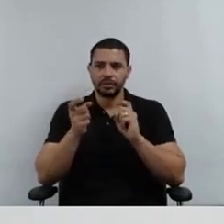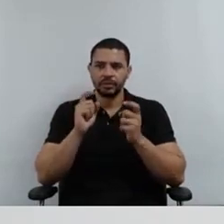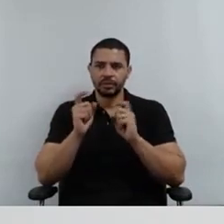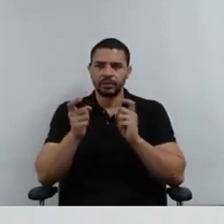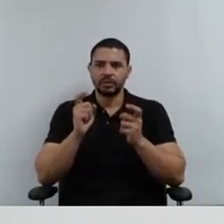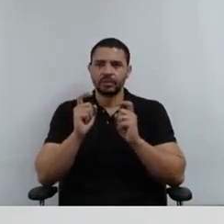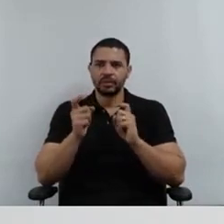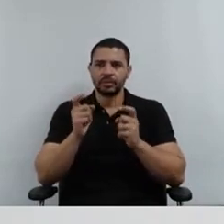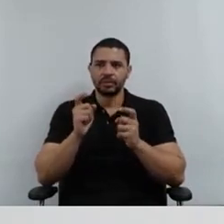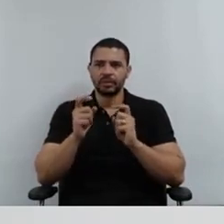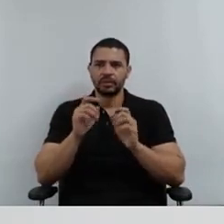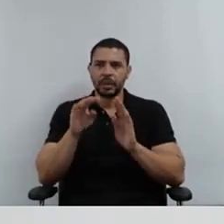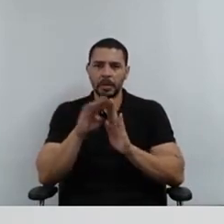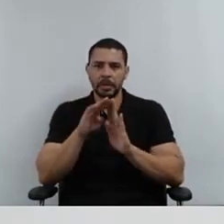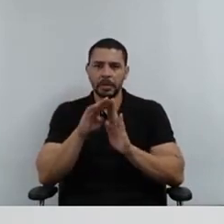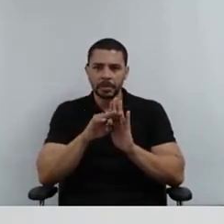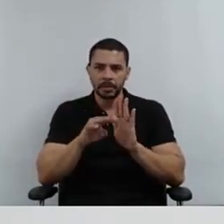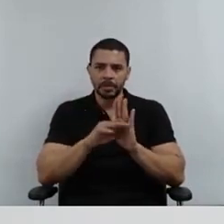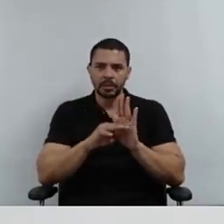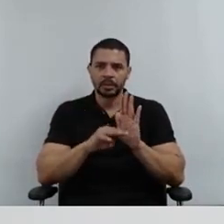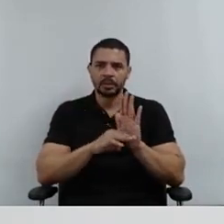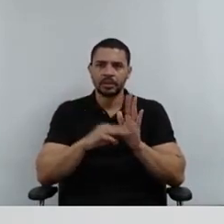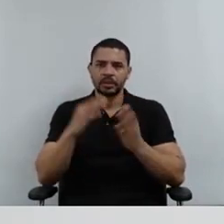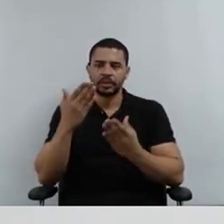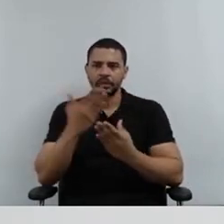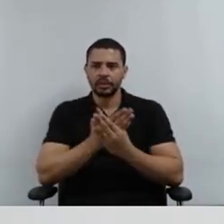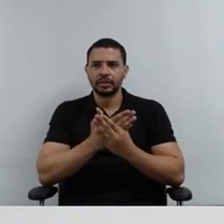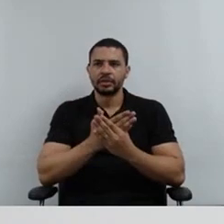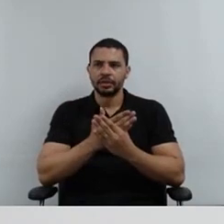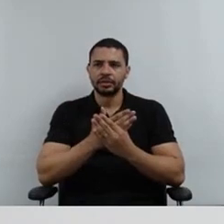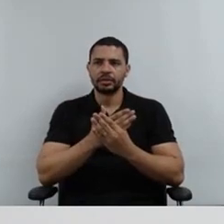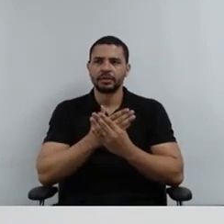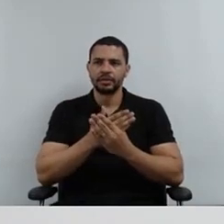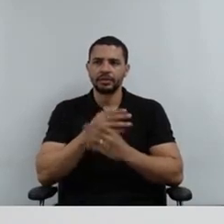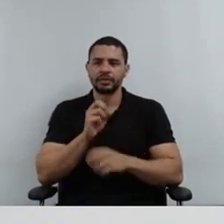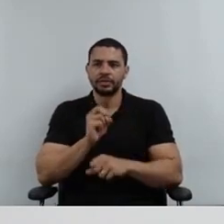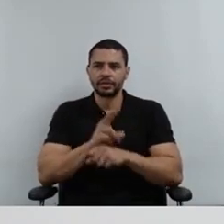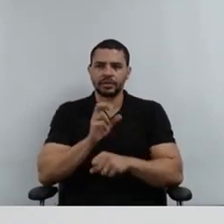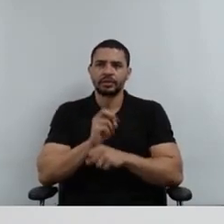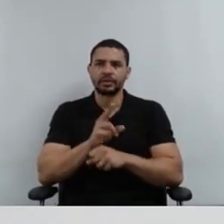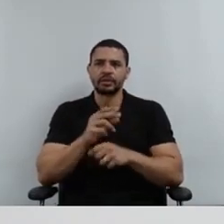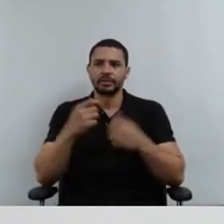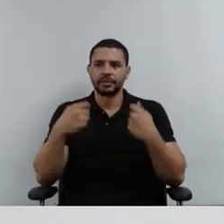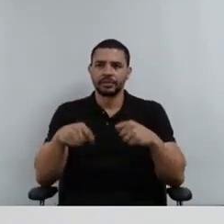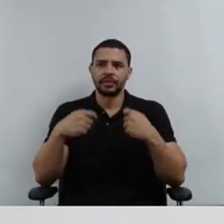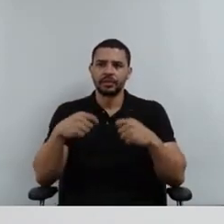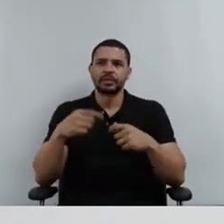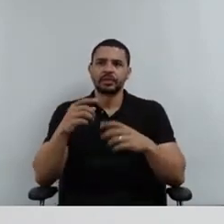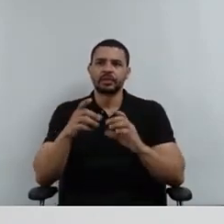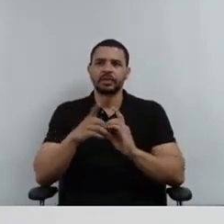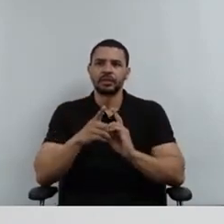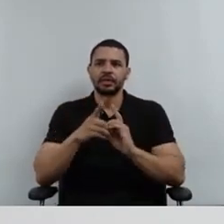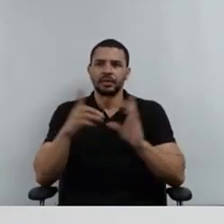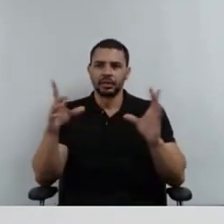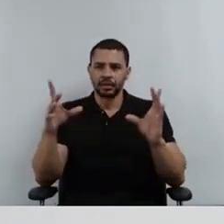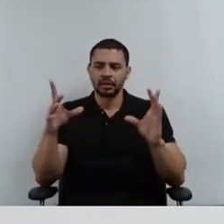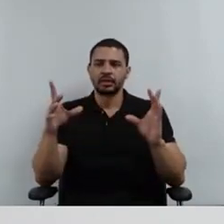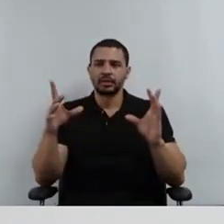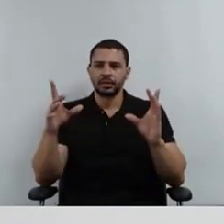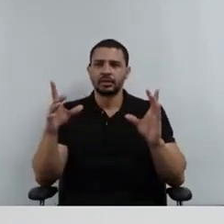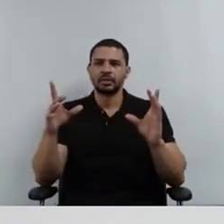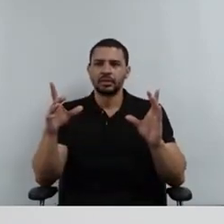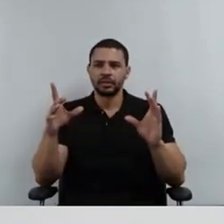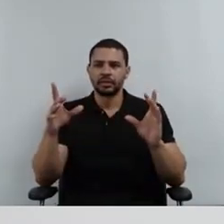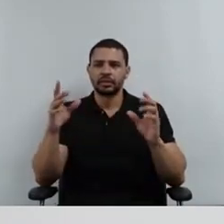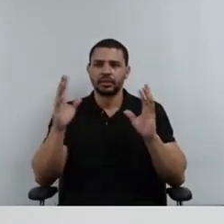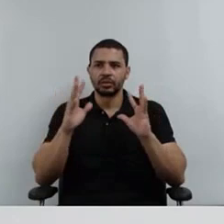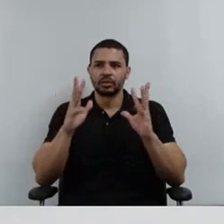processo de formatação desses cargos, e que isso seja feito com um debate democrático, né? E com as contribuições de cada um dos